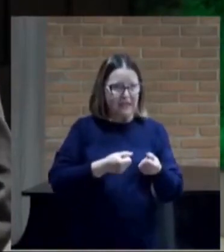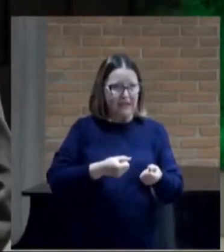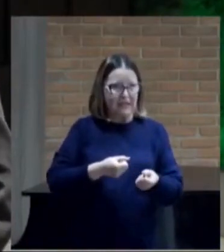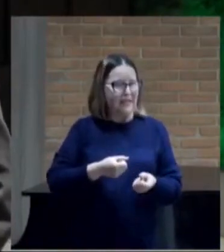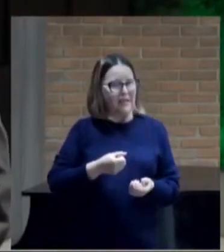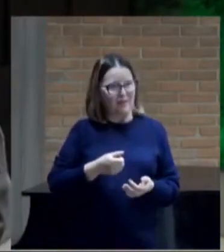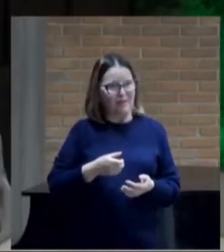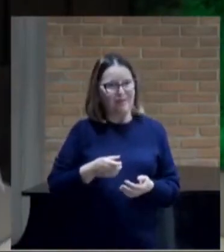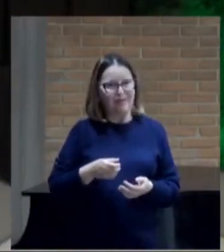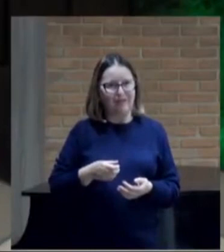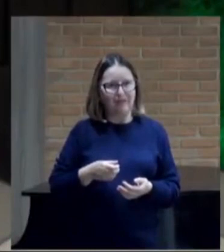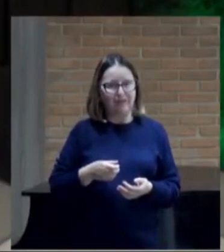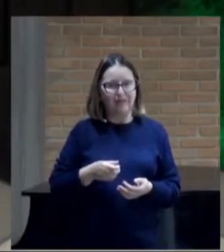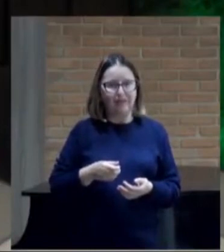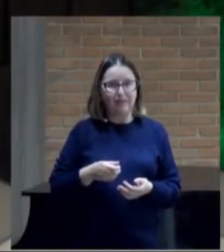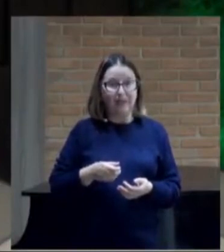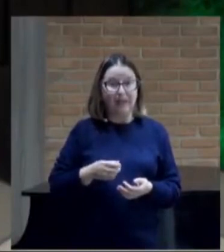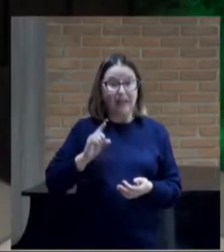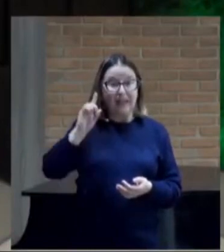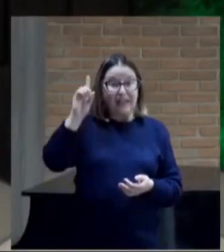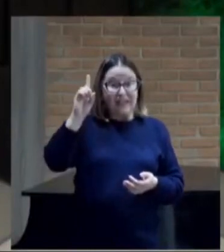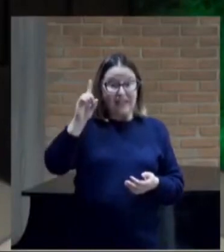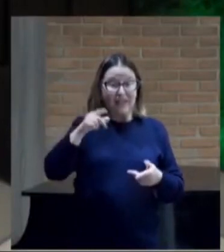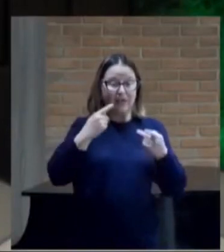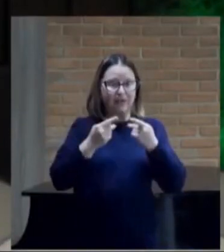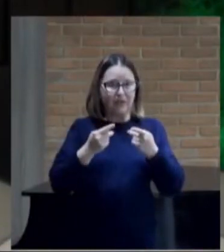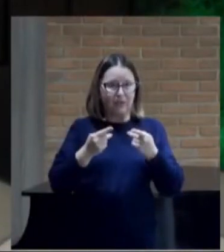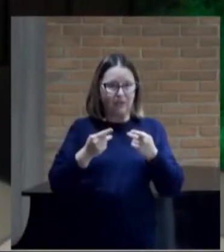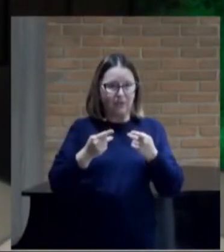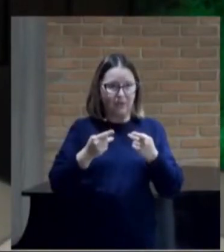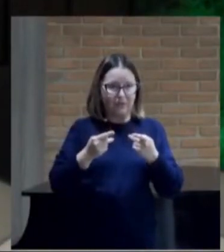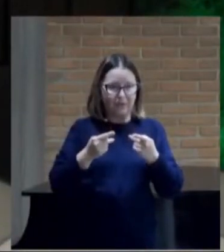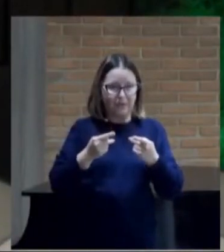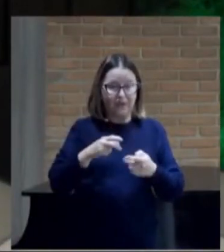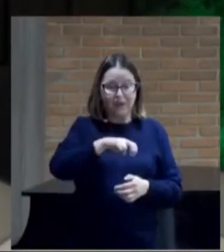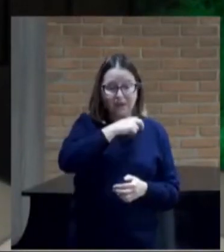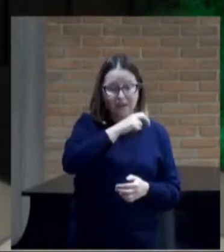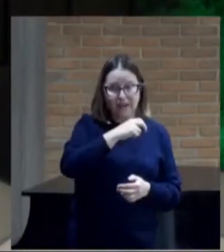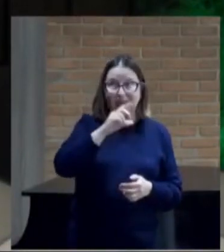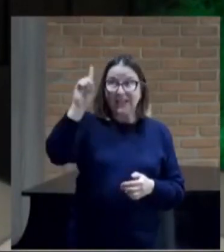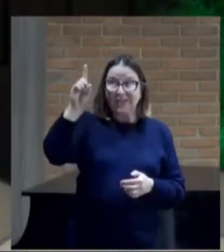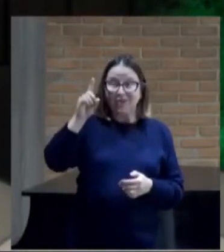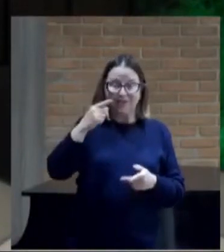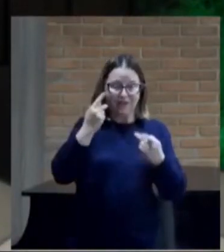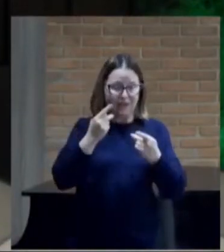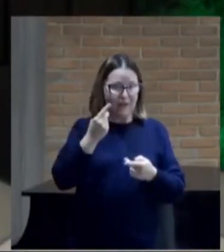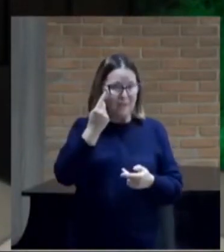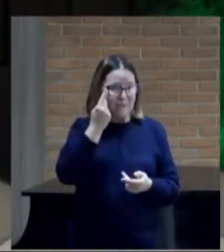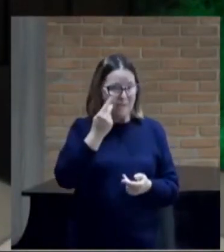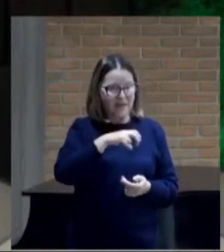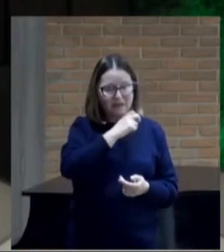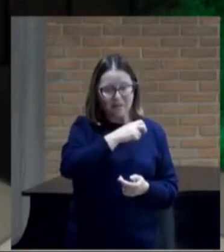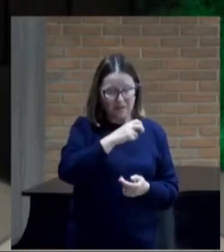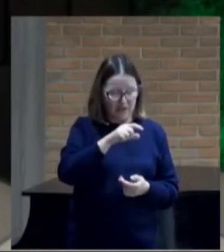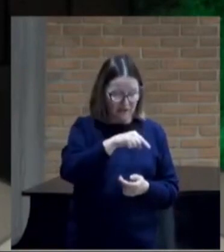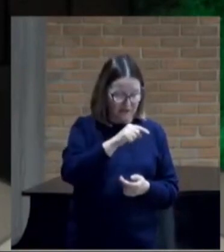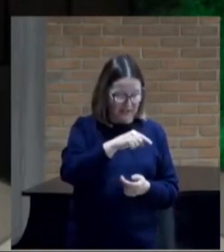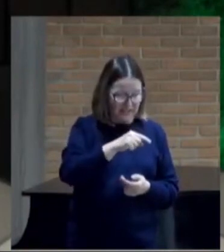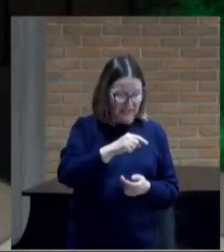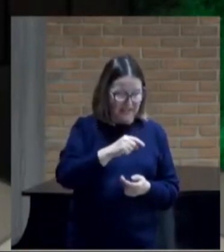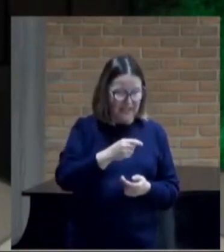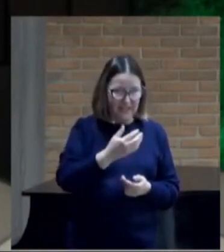tu comerás pó, todos os dias da tua vida. E nada mais é